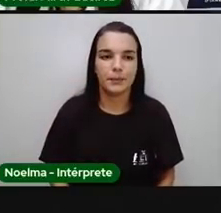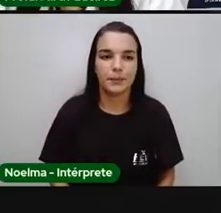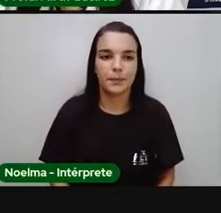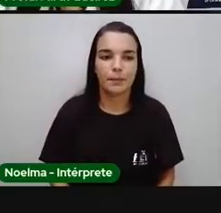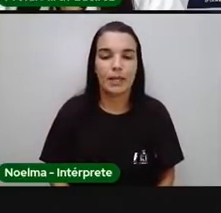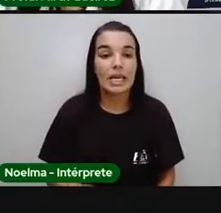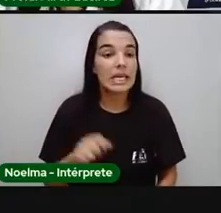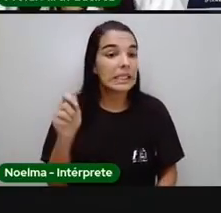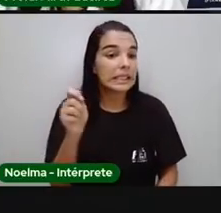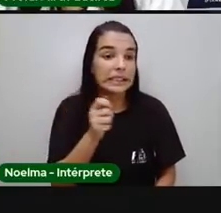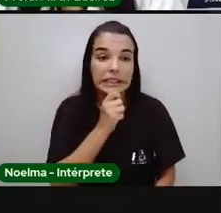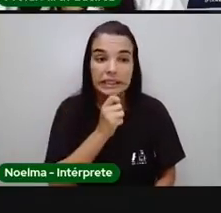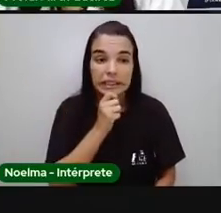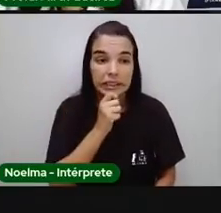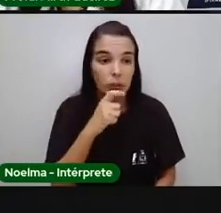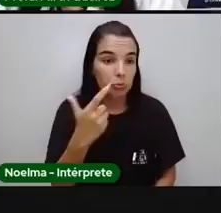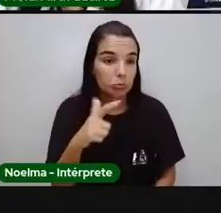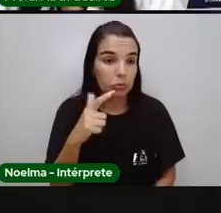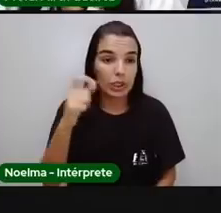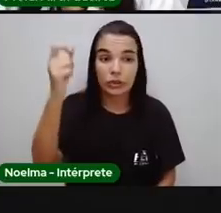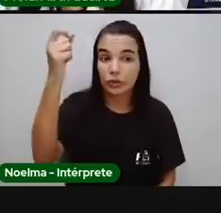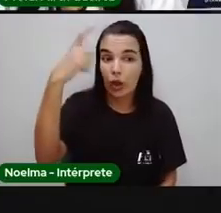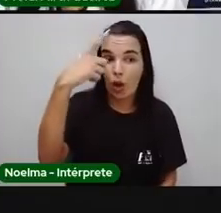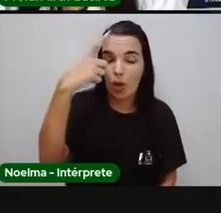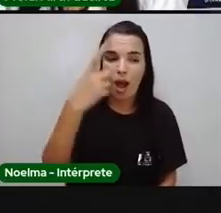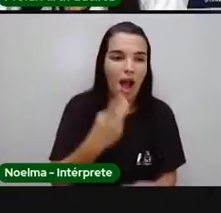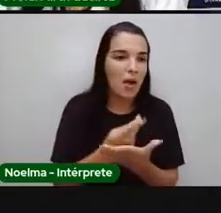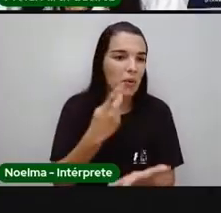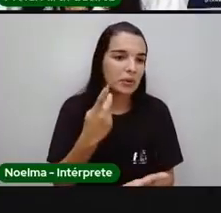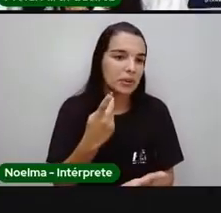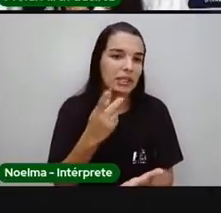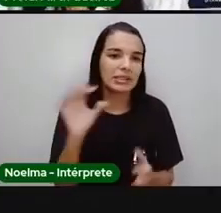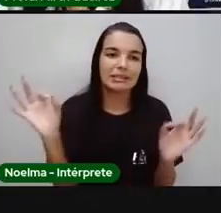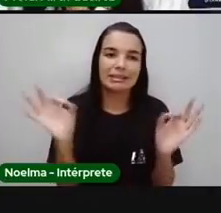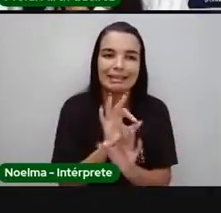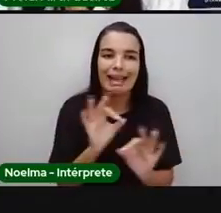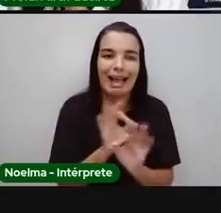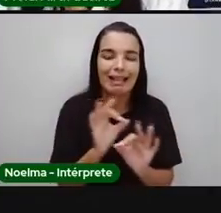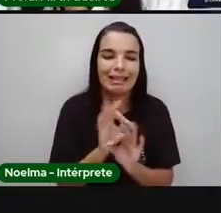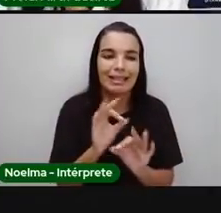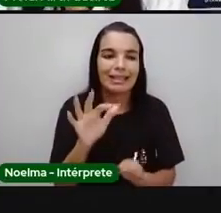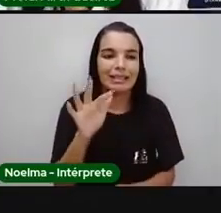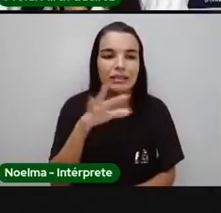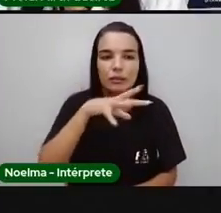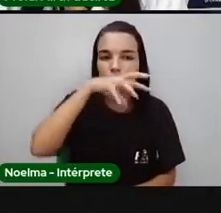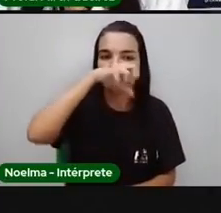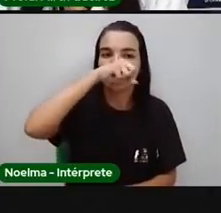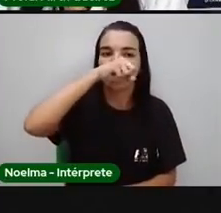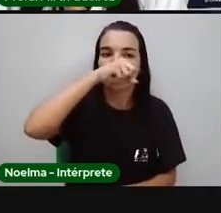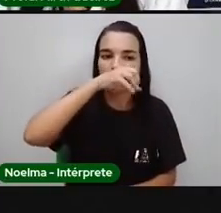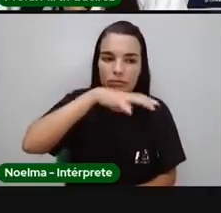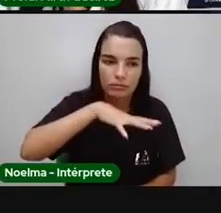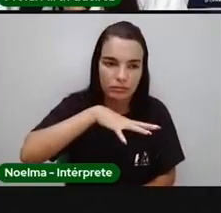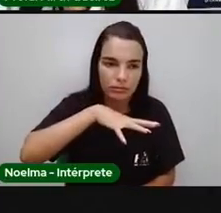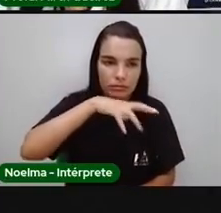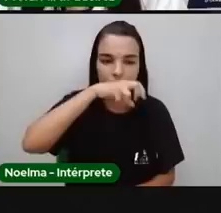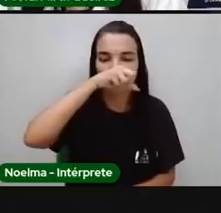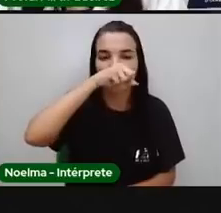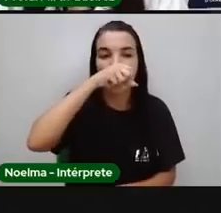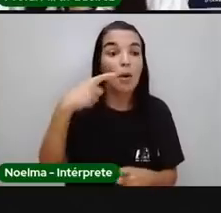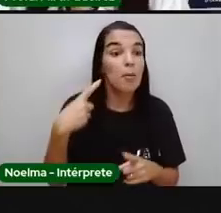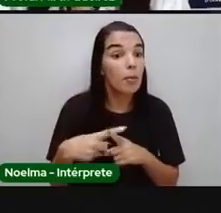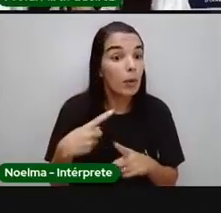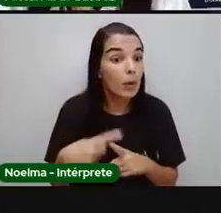Sem a luz do sol não acontece fotossíntese. É por isso que não é aconselhável deixar